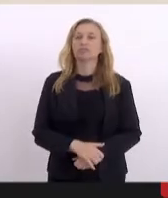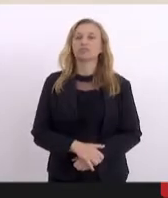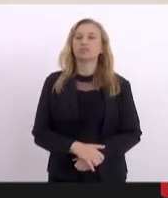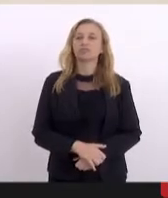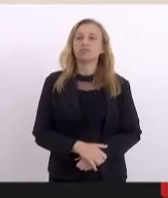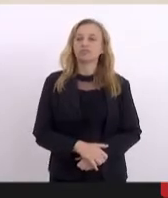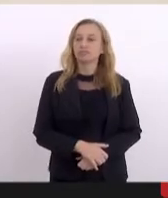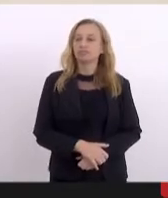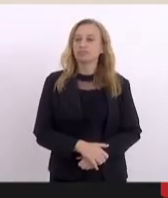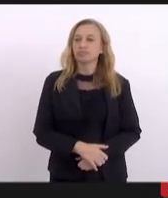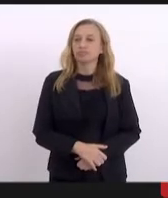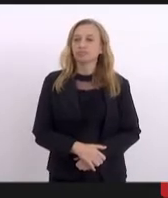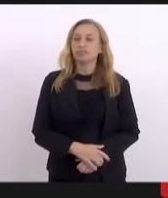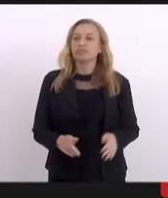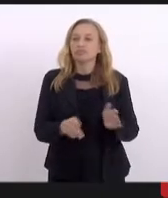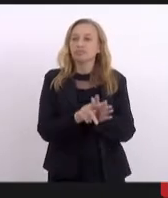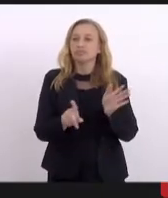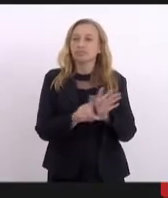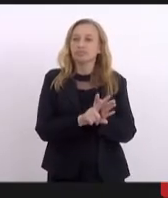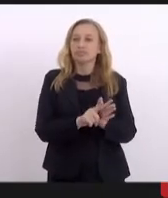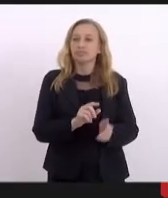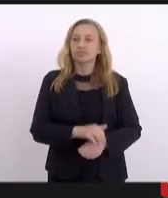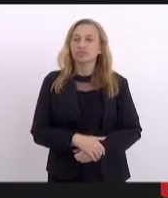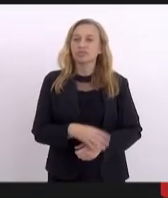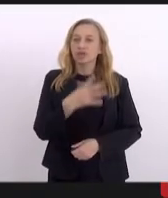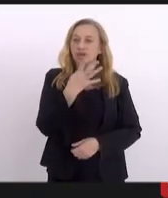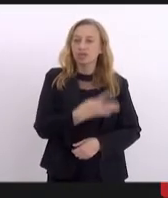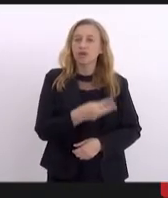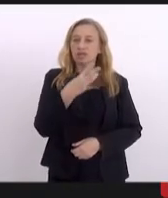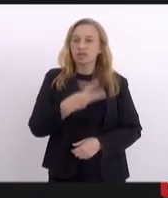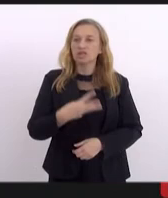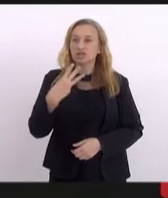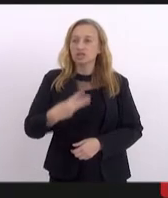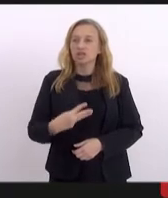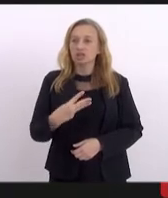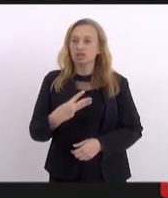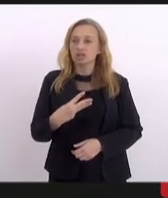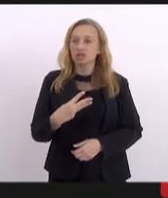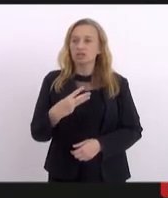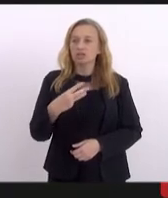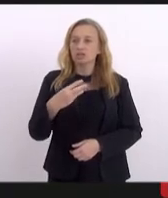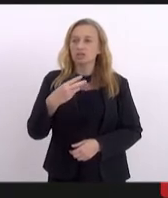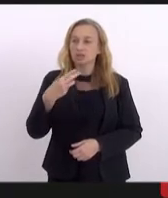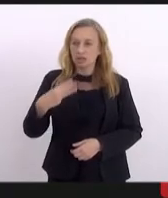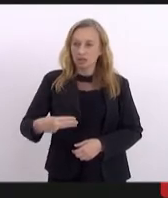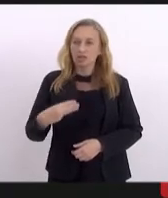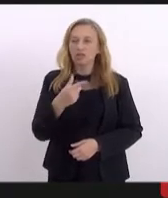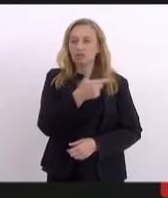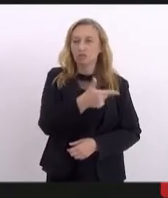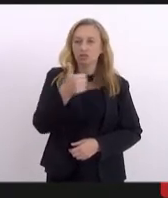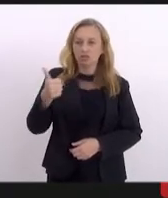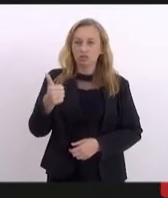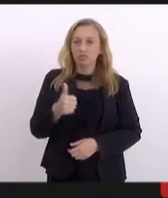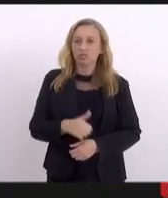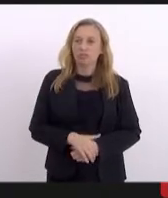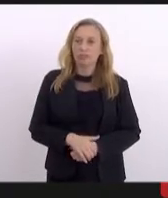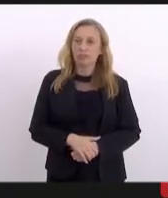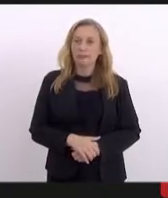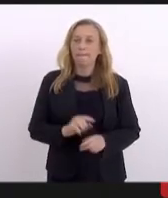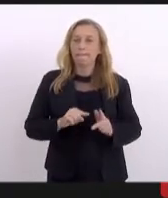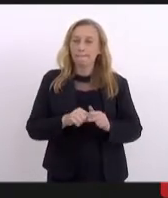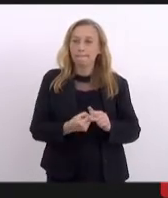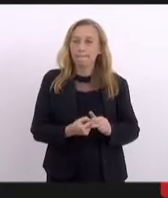Aprovado. Projeto de lei 4333 de 2021, que